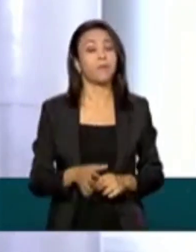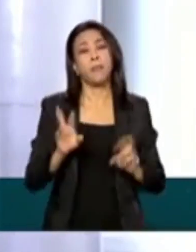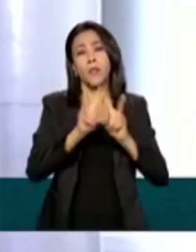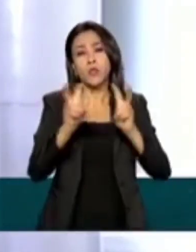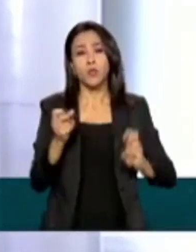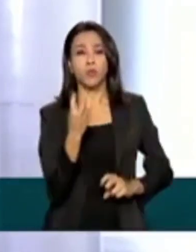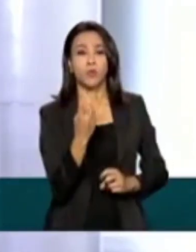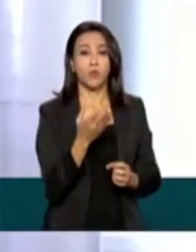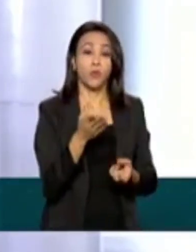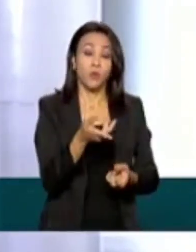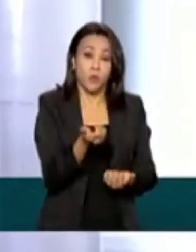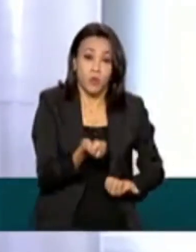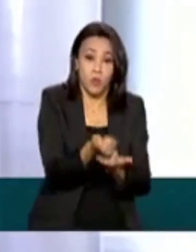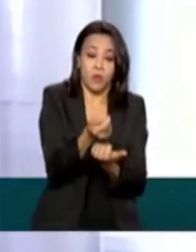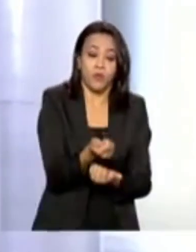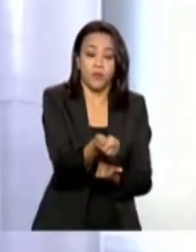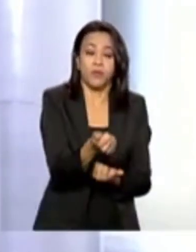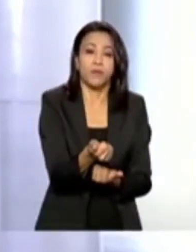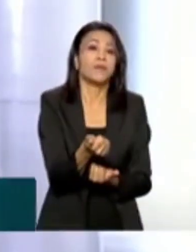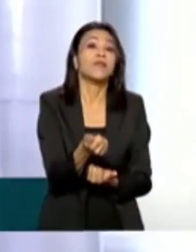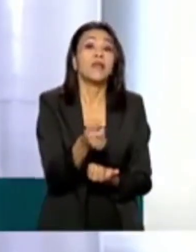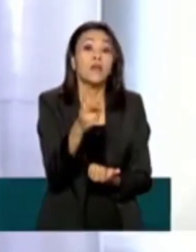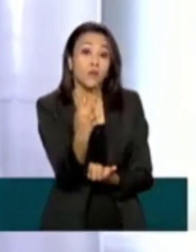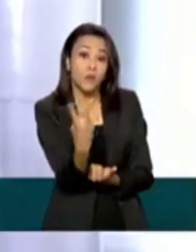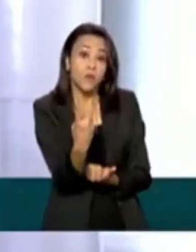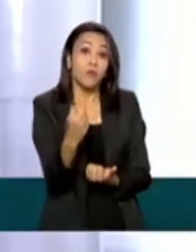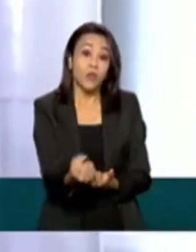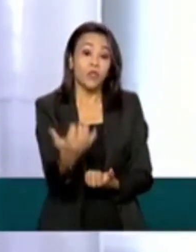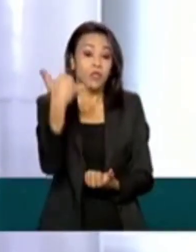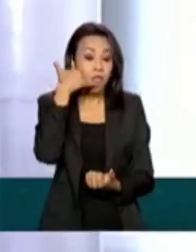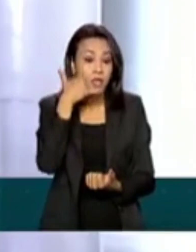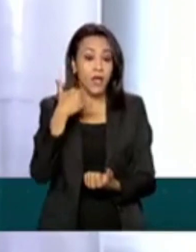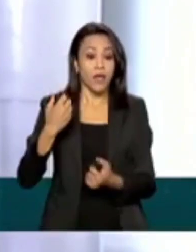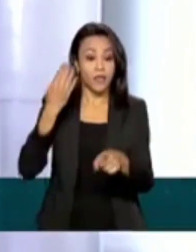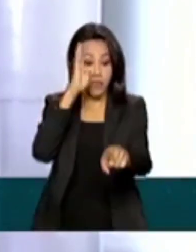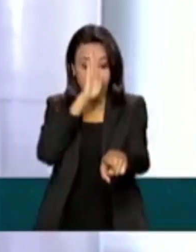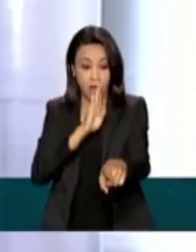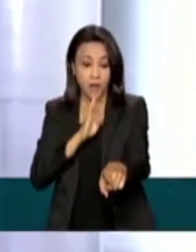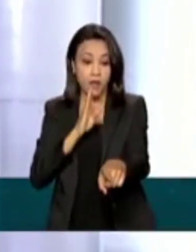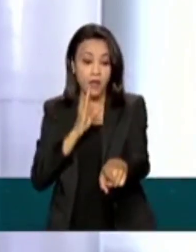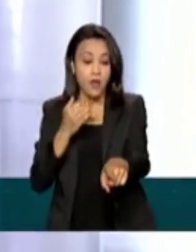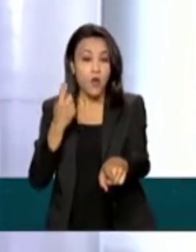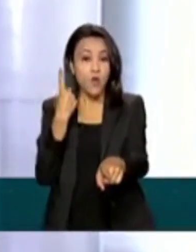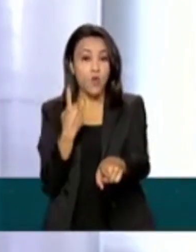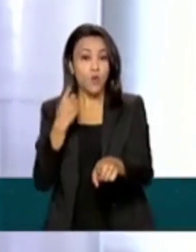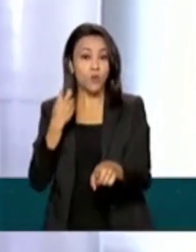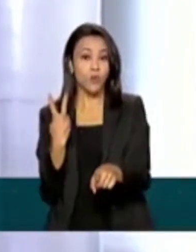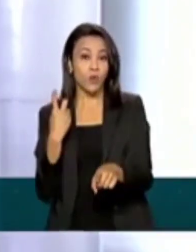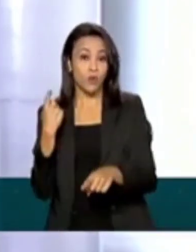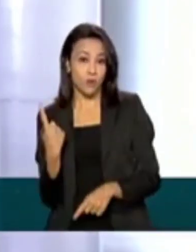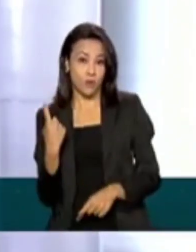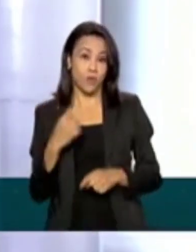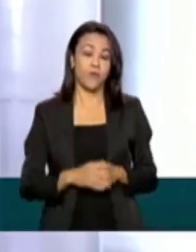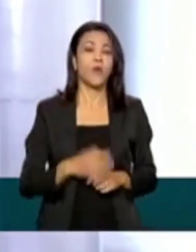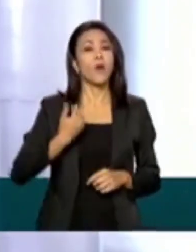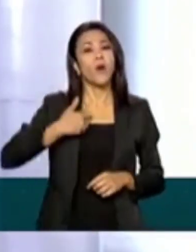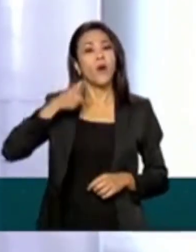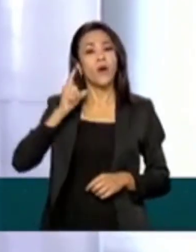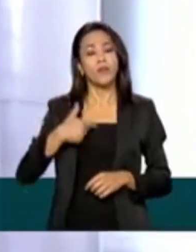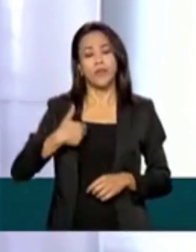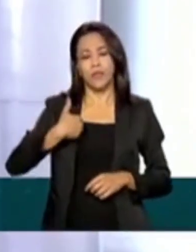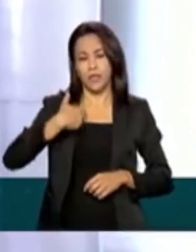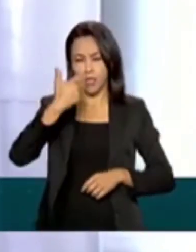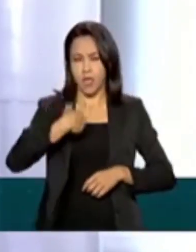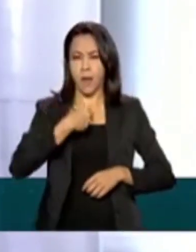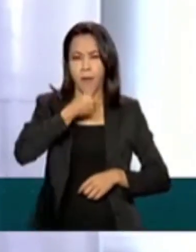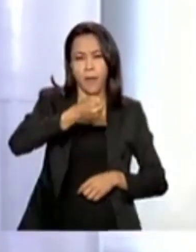beneficiário pode ligar gratuitamente para o número 121. Ontem, em entrevista ao programa de rádio, a Voz do Brasil, a presidente da